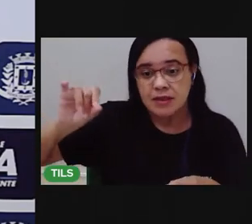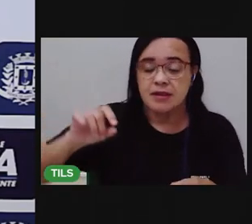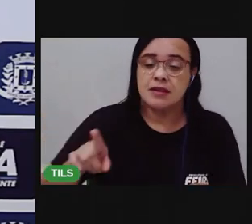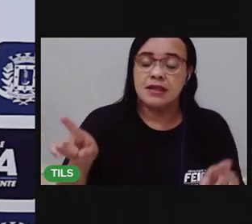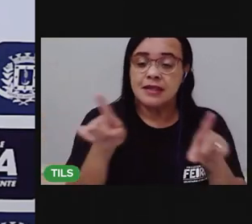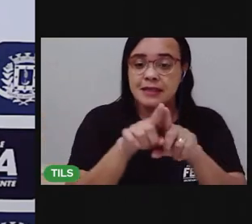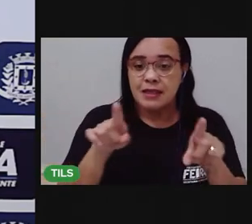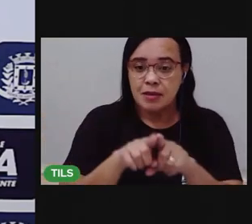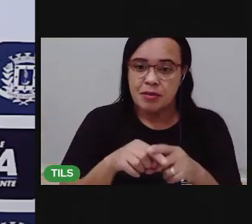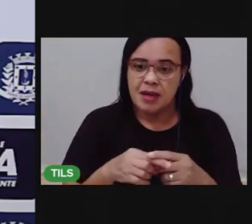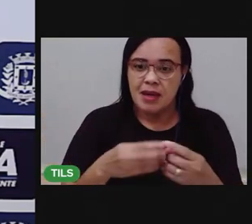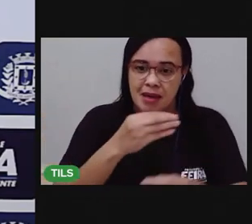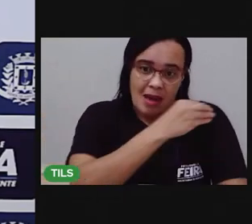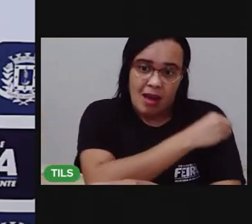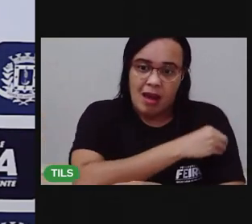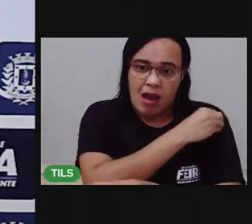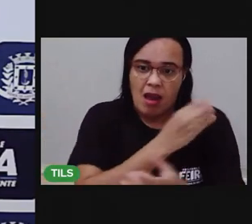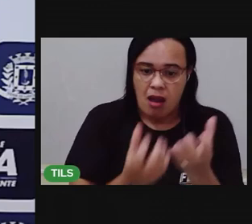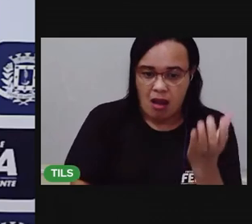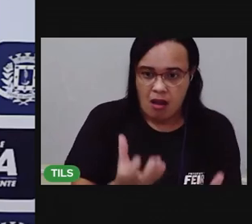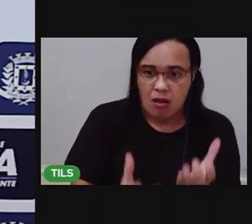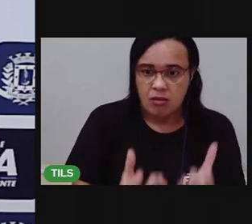Vimos também que